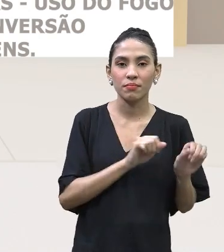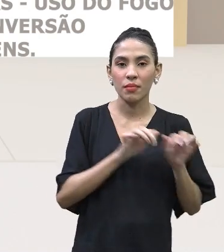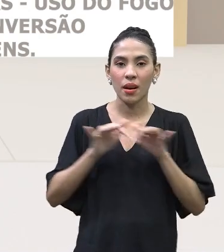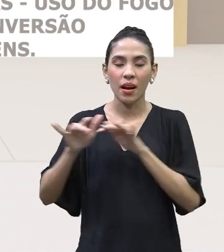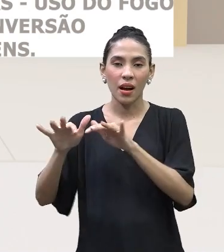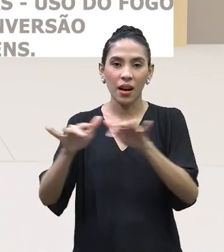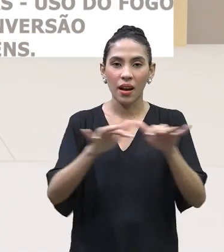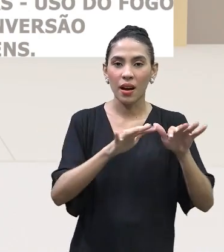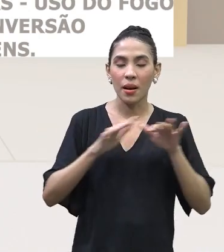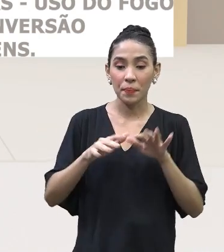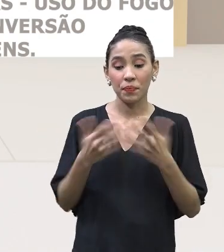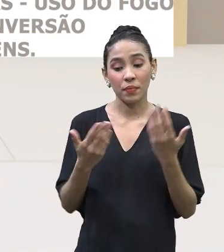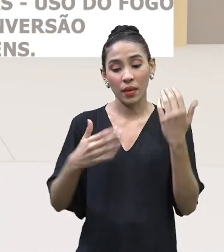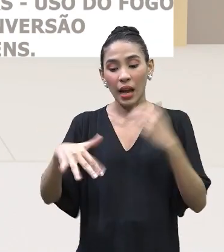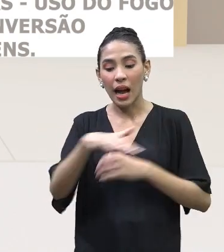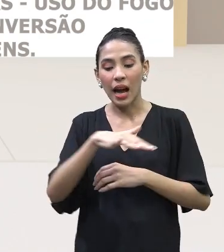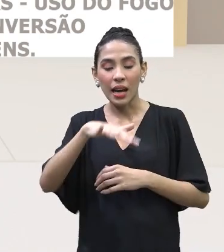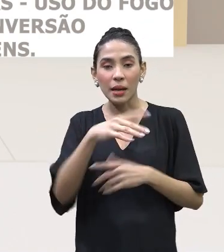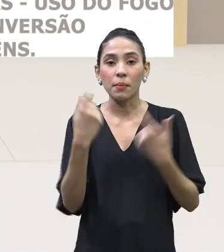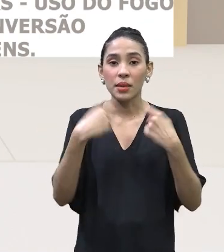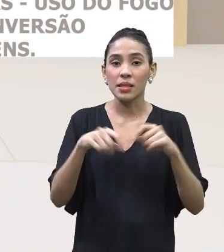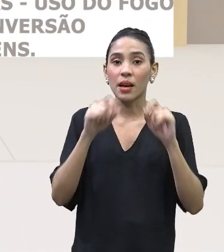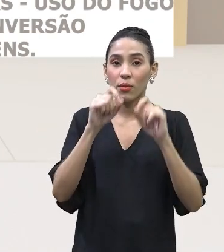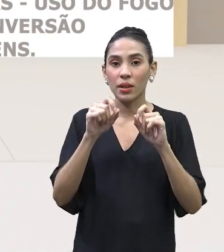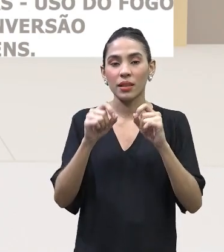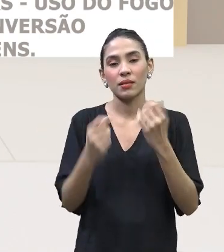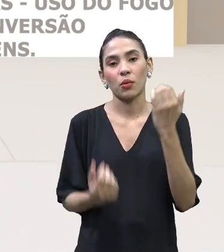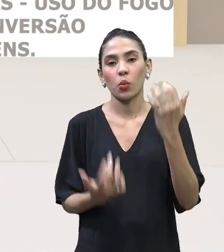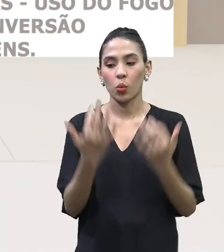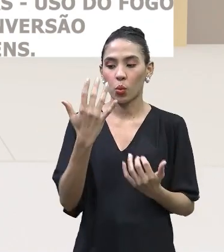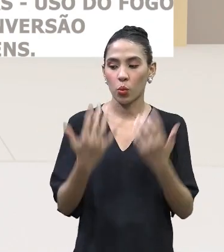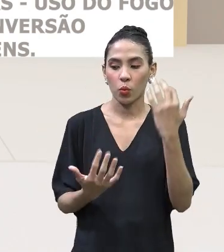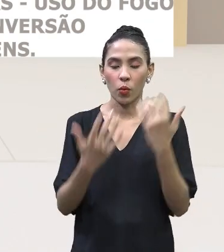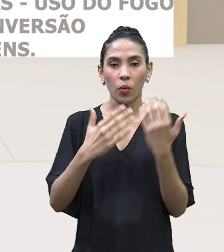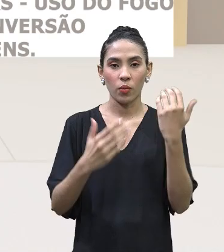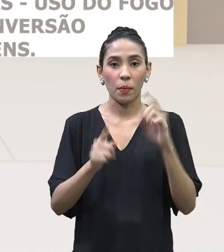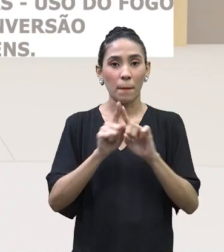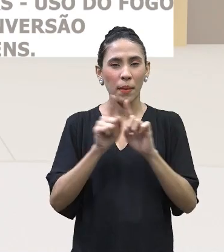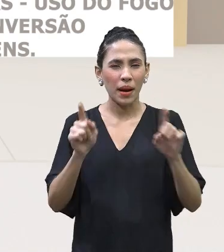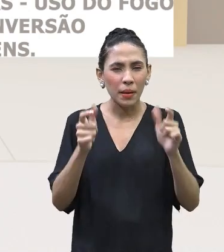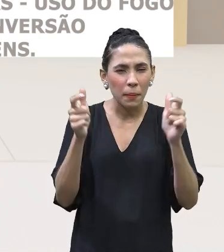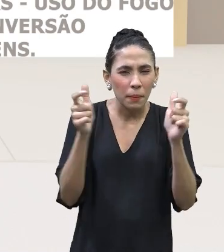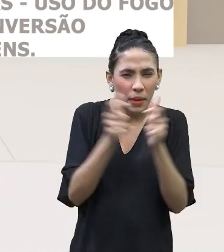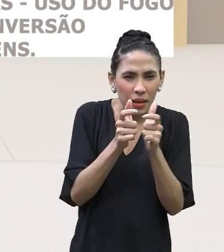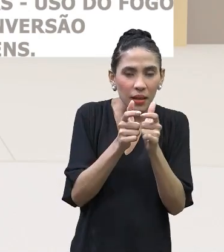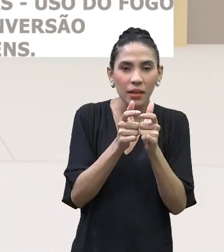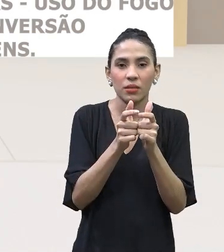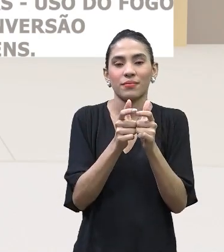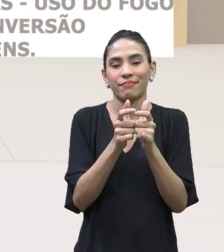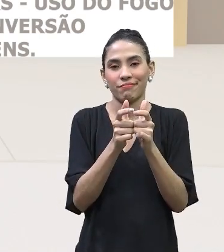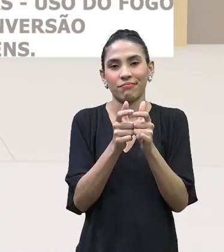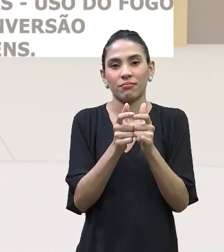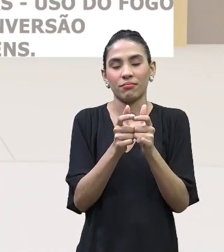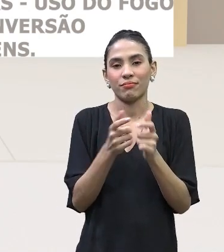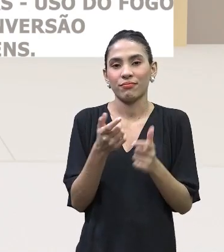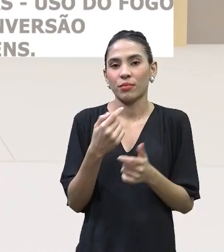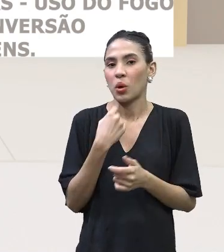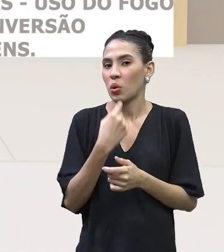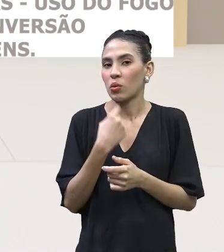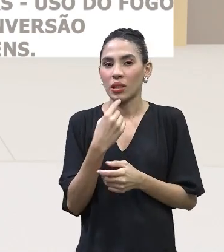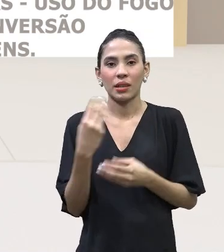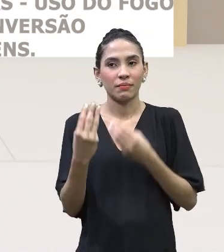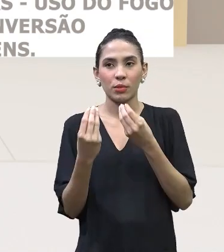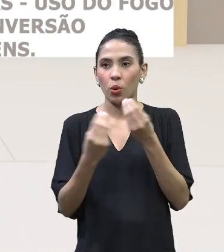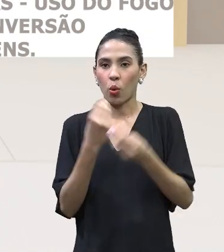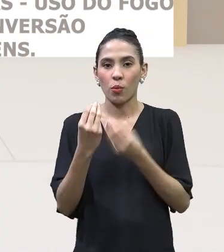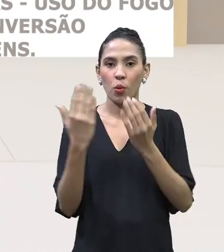poder abrir uma área para eles, eles utilizavam ali o fogo. Mas era uma área muito menor. Era um pequeno escalo, Não tem nem como comparar a